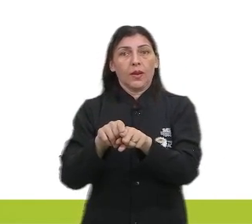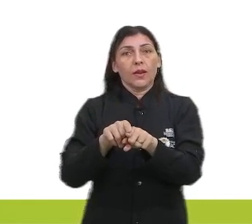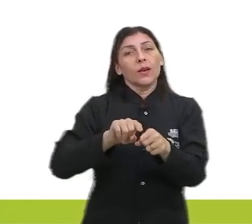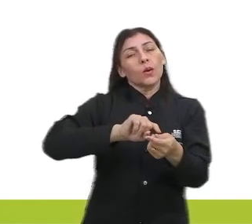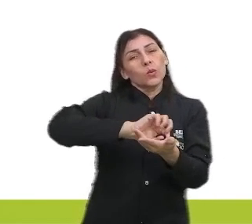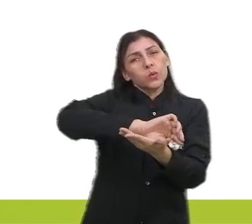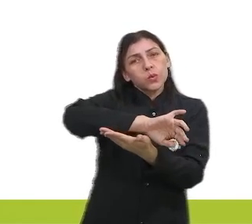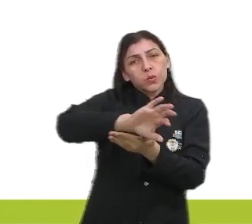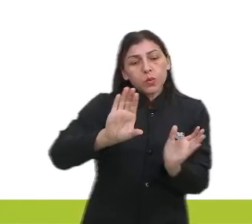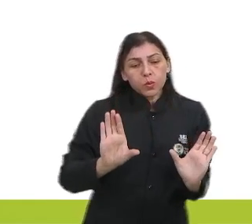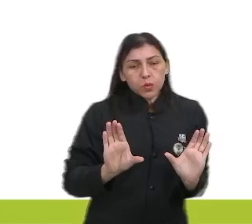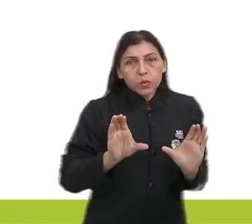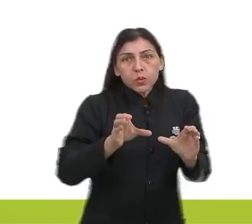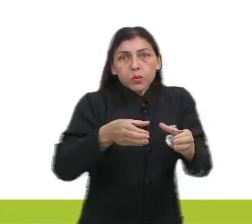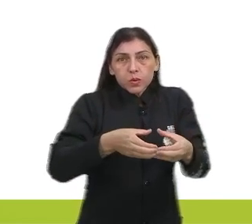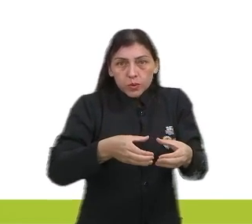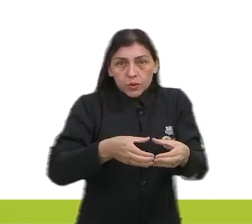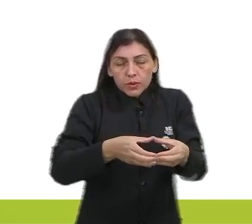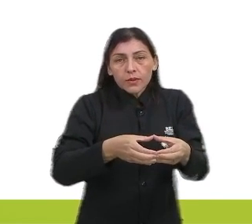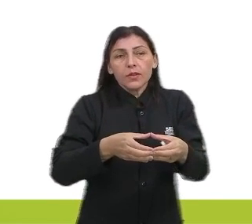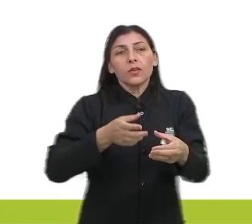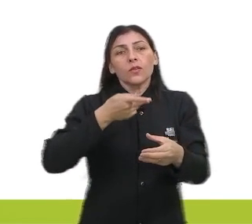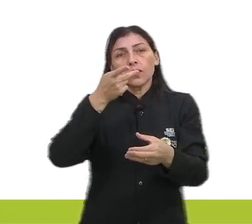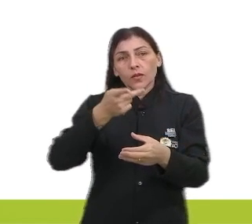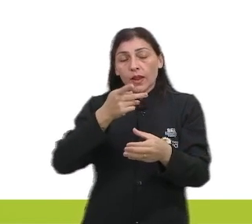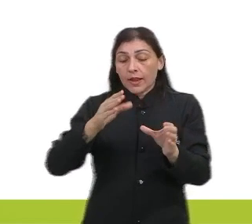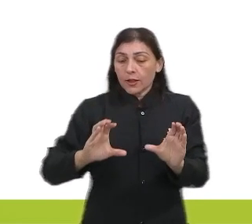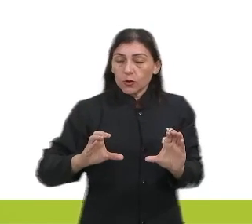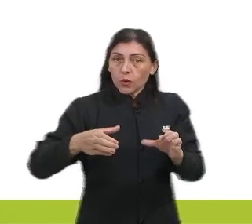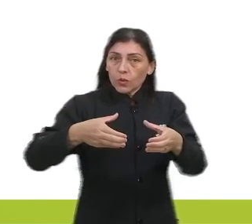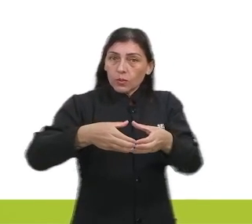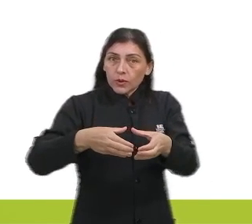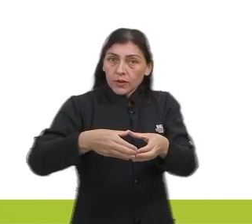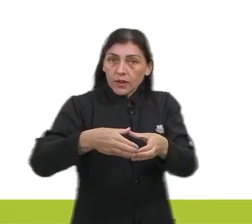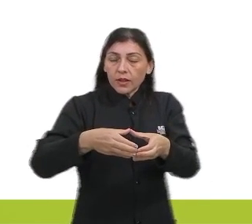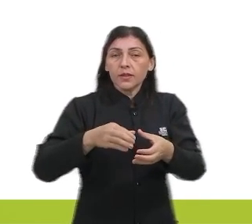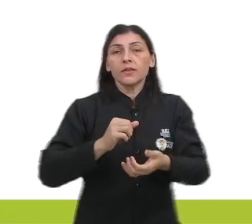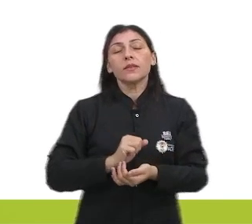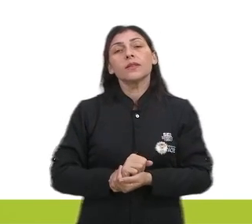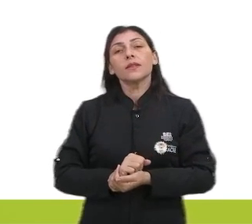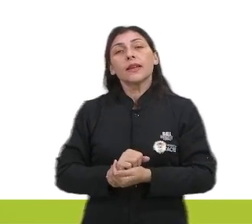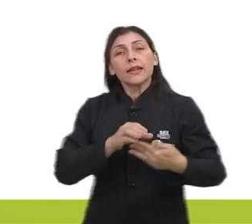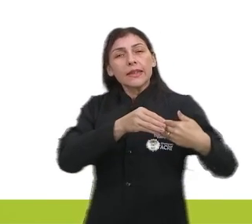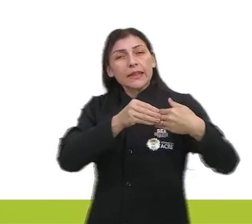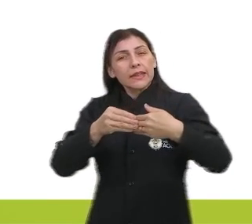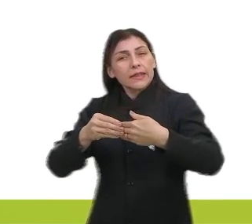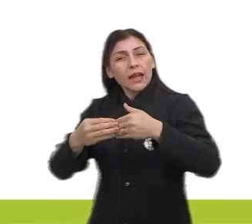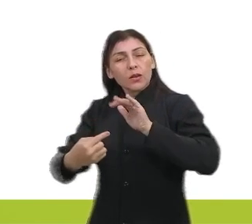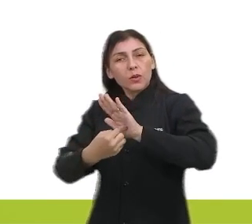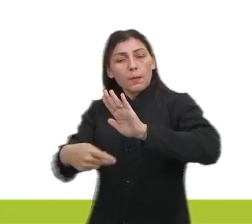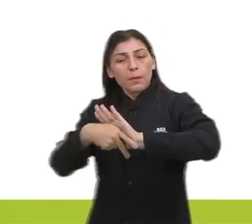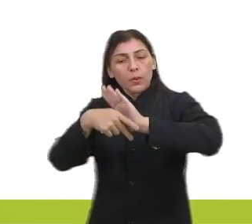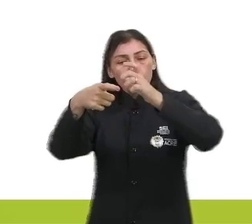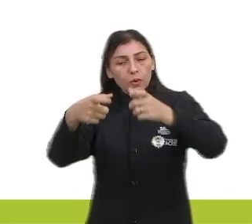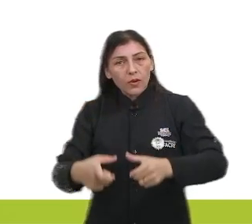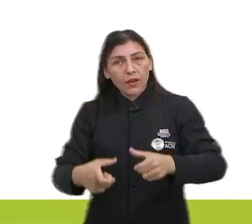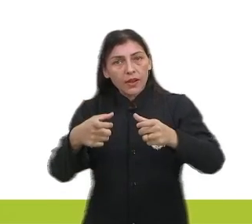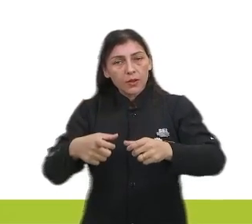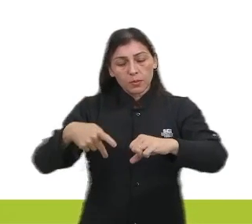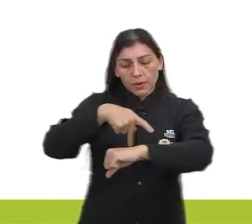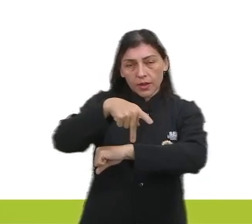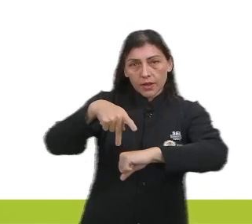também as comunidades, né? Nós estávamos falando das comunidades aí que trazem amostras locais, né?